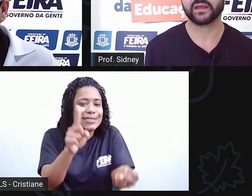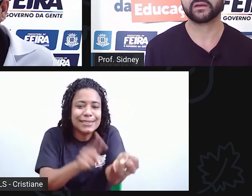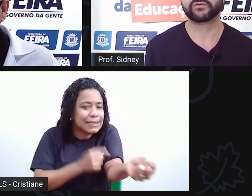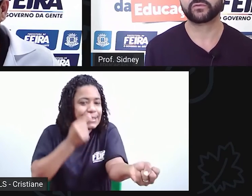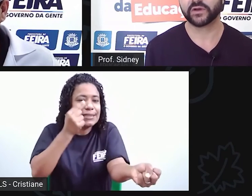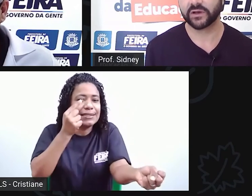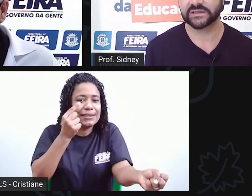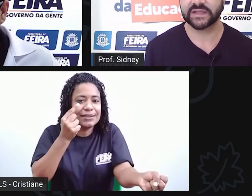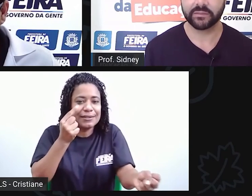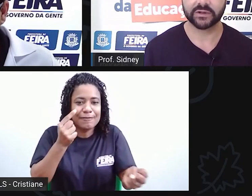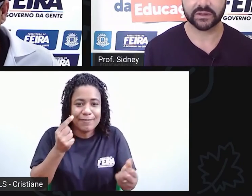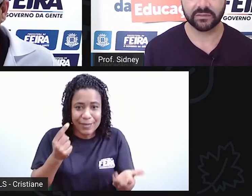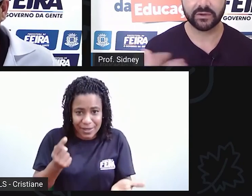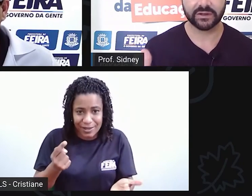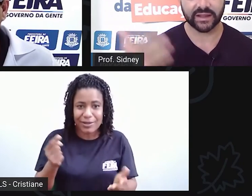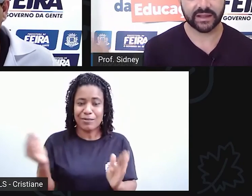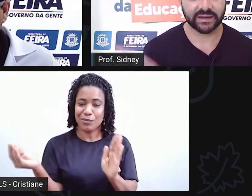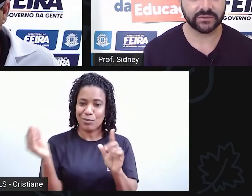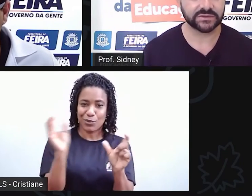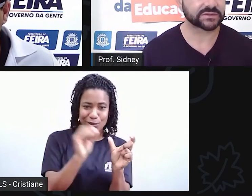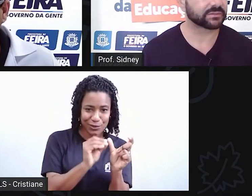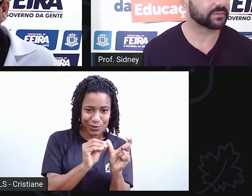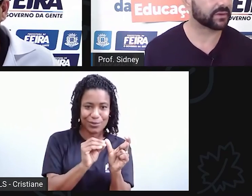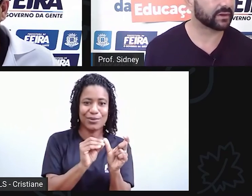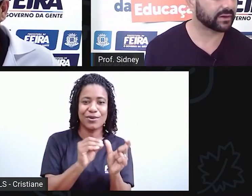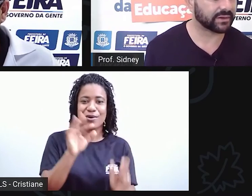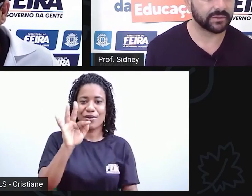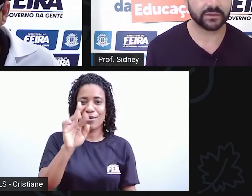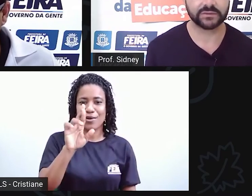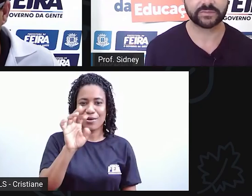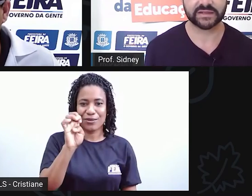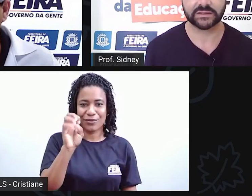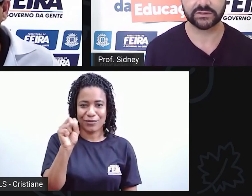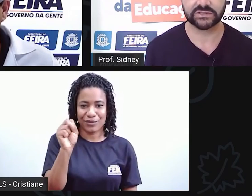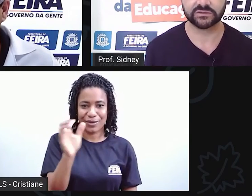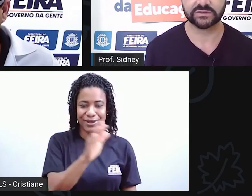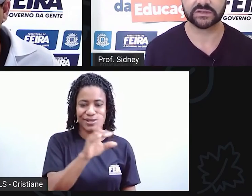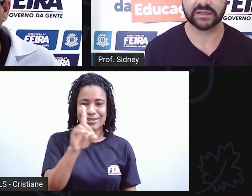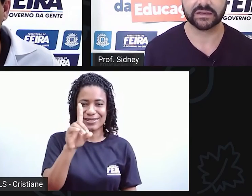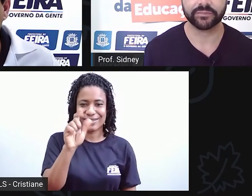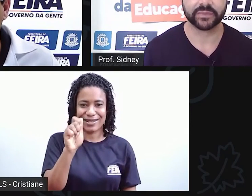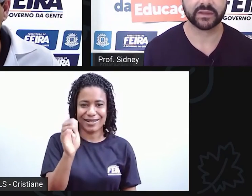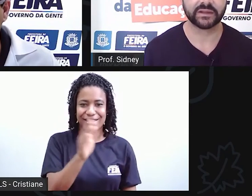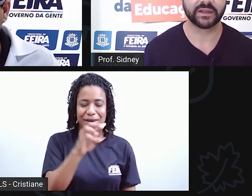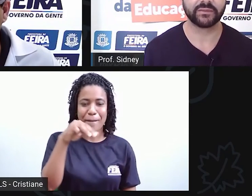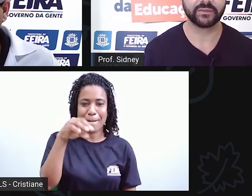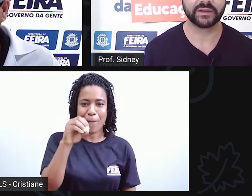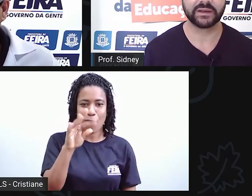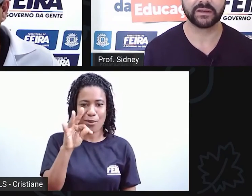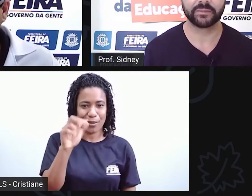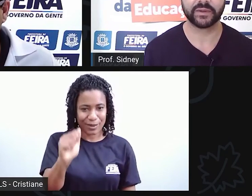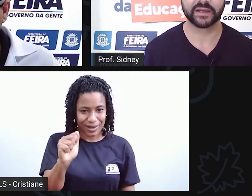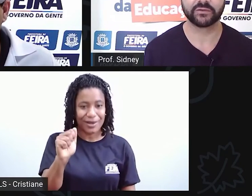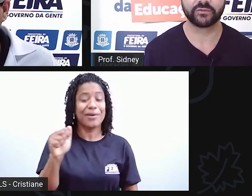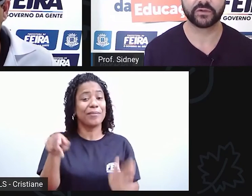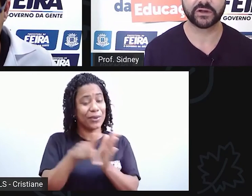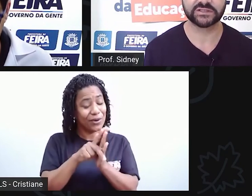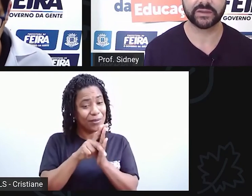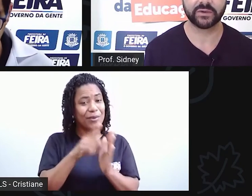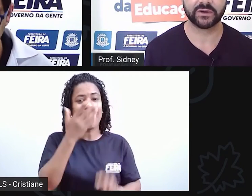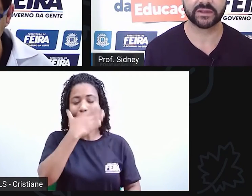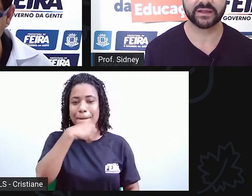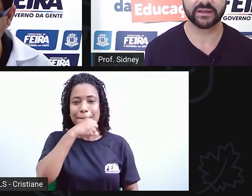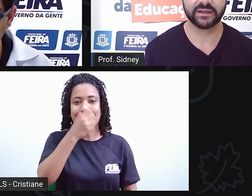Fros da Mota, que Mota era os pais adotivos dele. Então, ele pega o